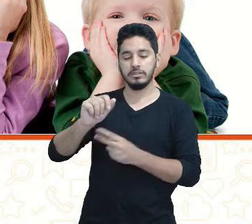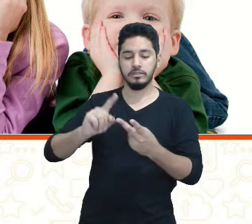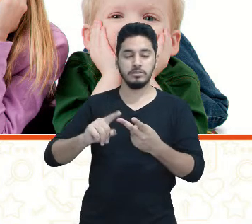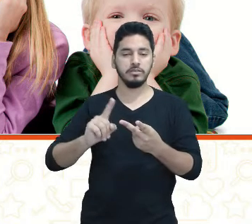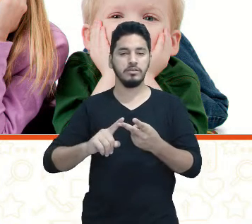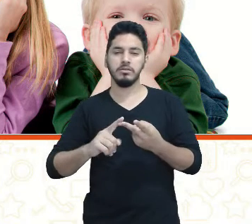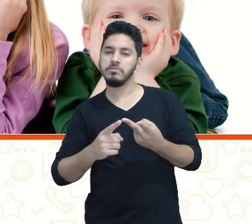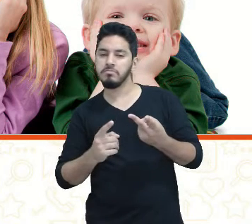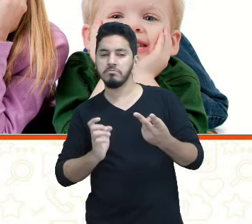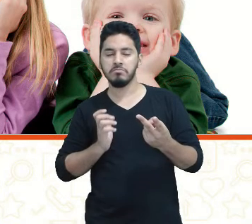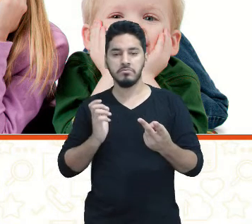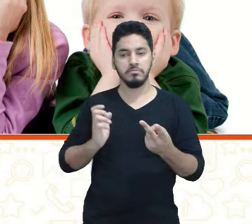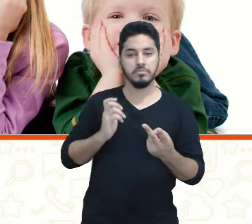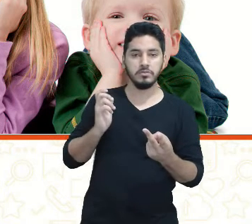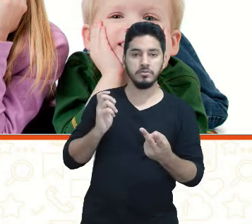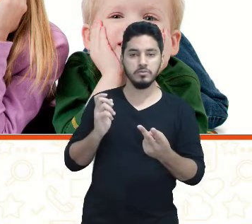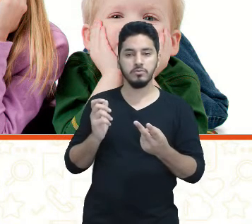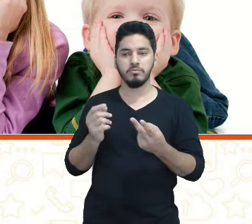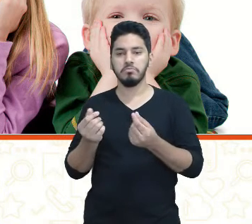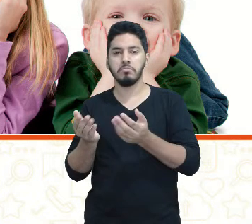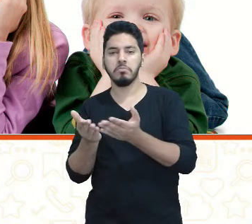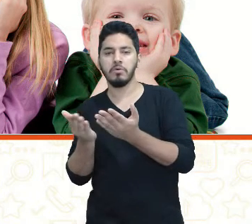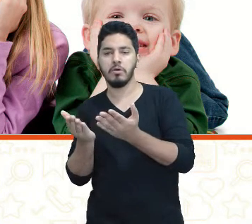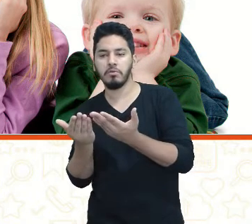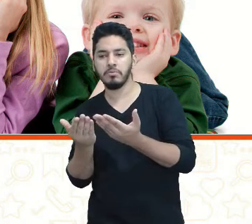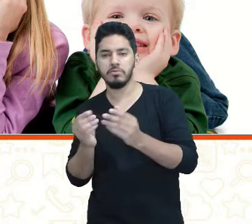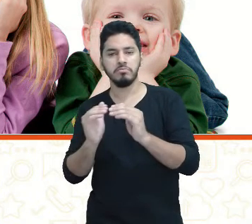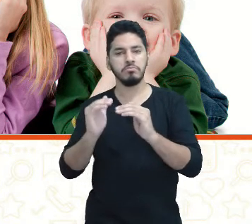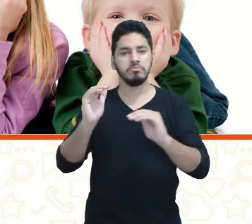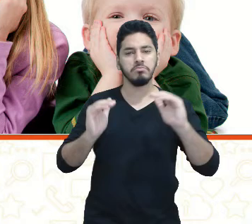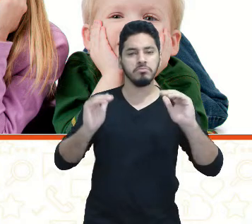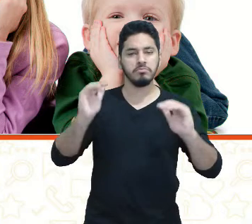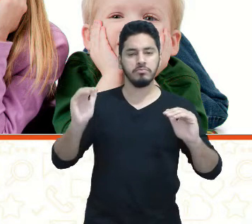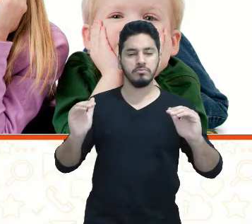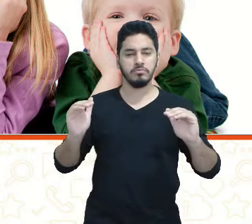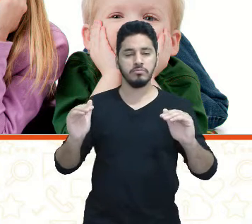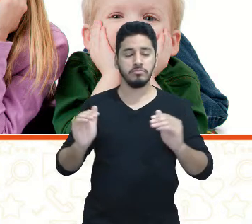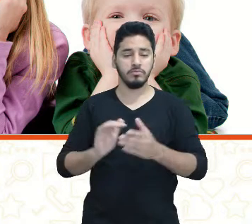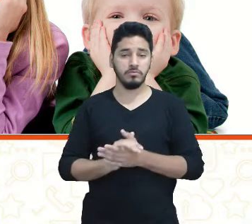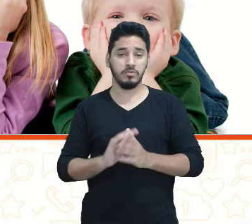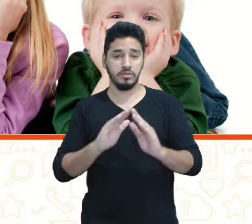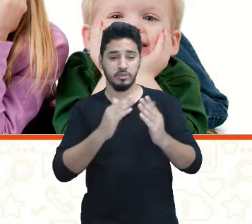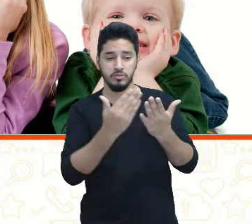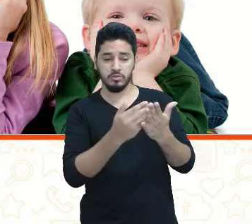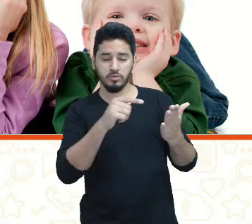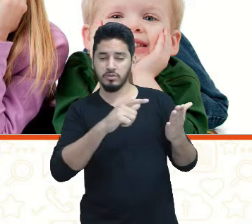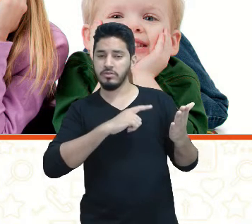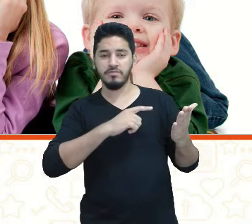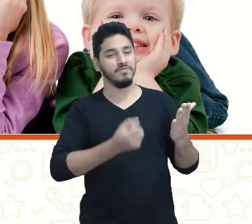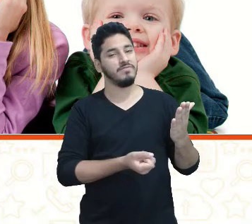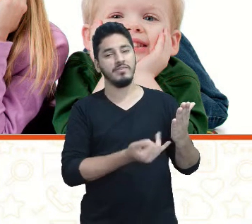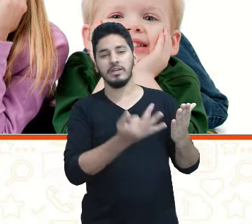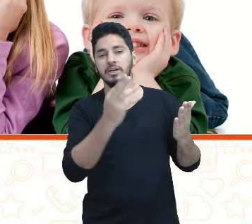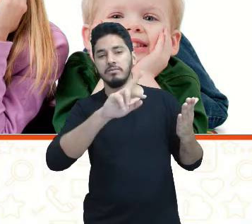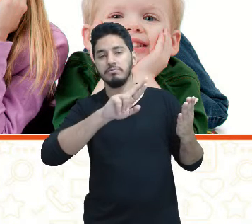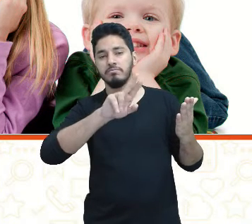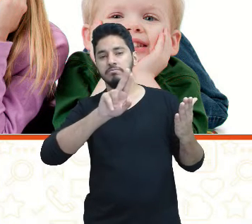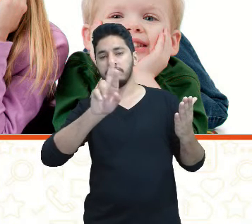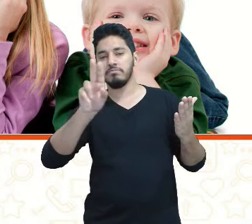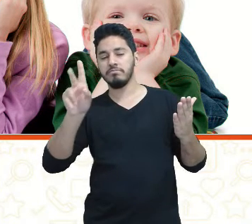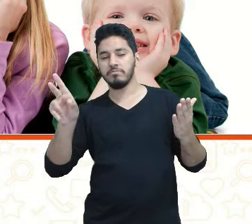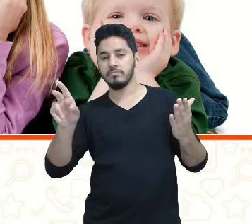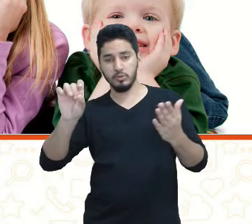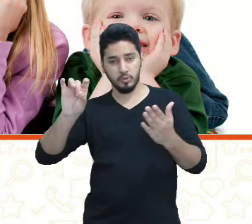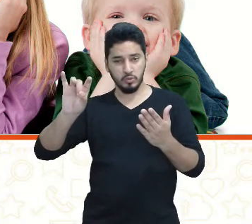é uma diversidade em todos os aspectos, não só do estudante com deficiência. A educação